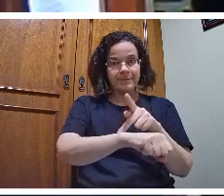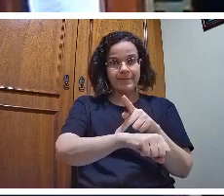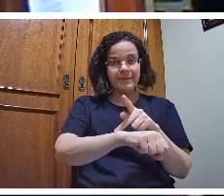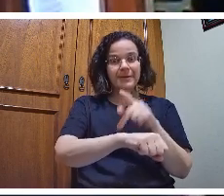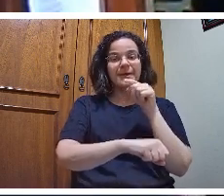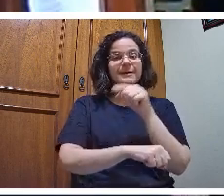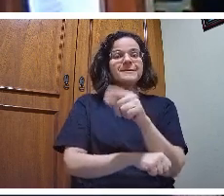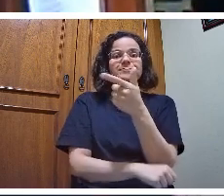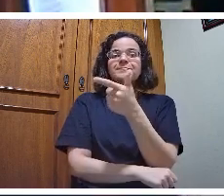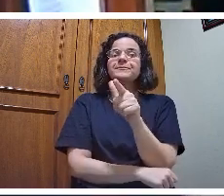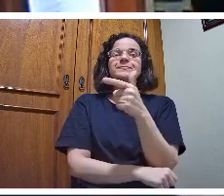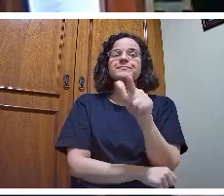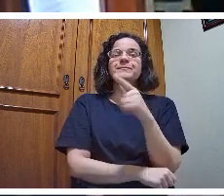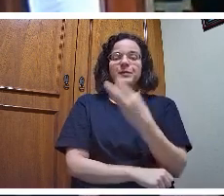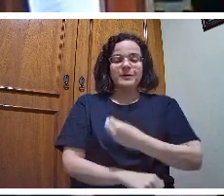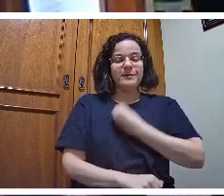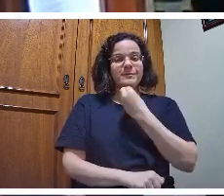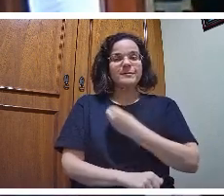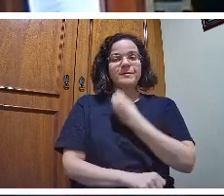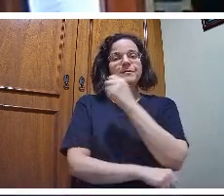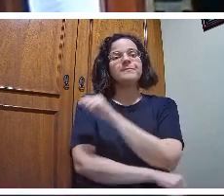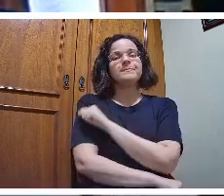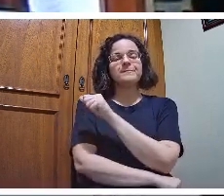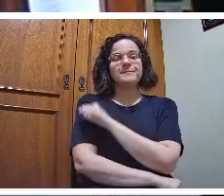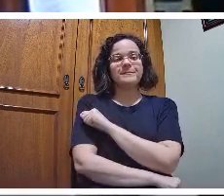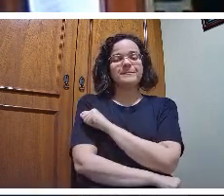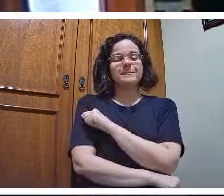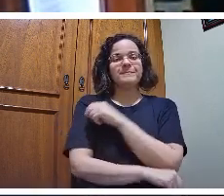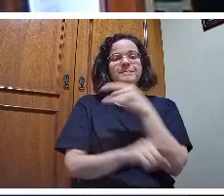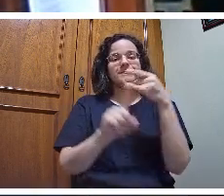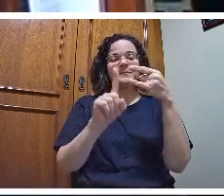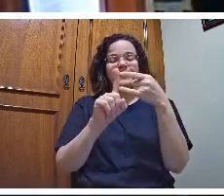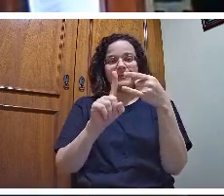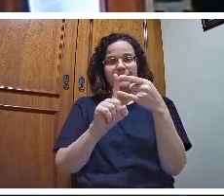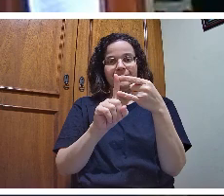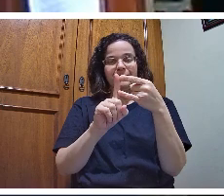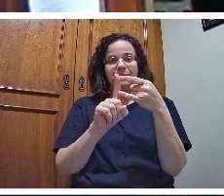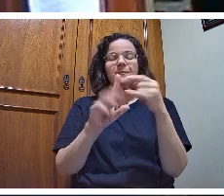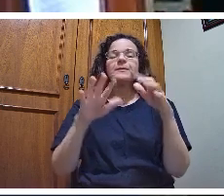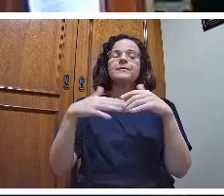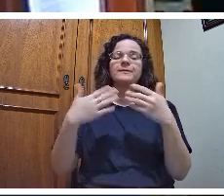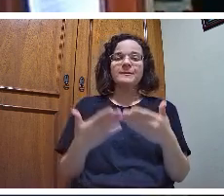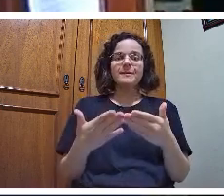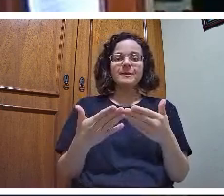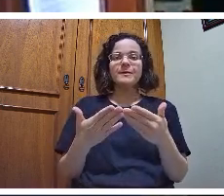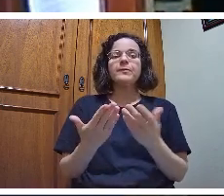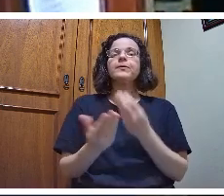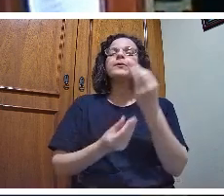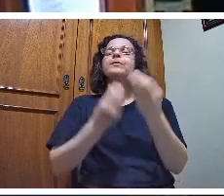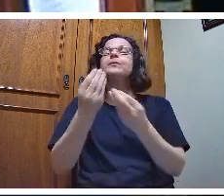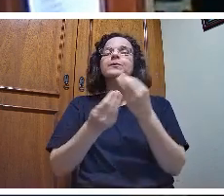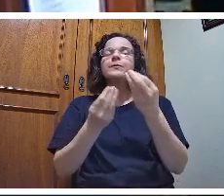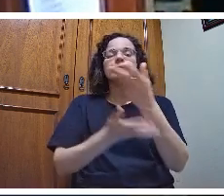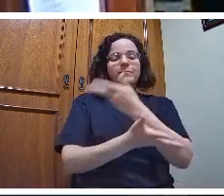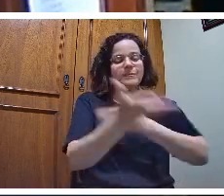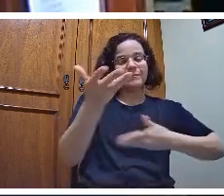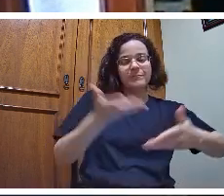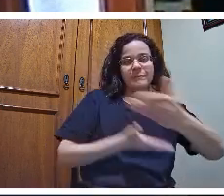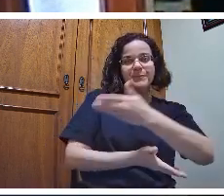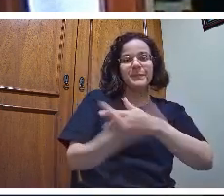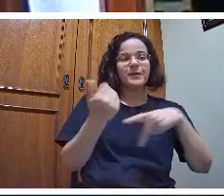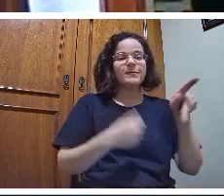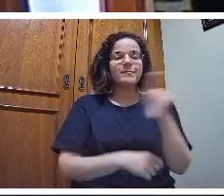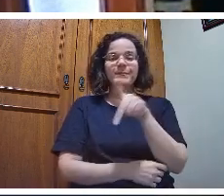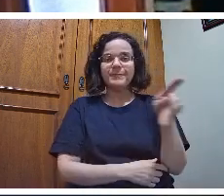online. online. Isto é, a forma de relação professor-aluno se dá por uma via